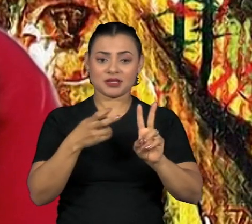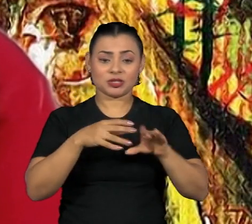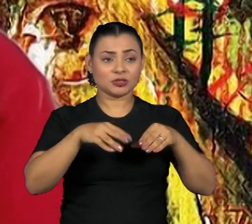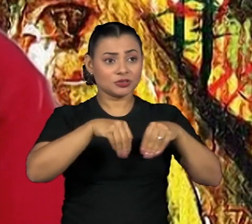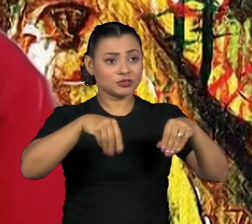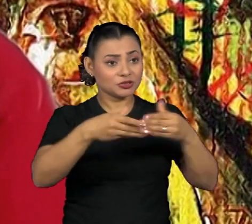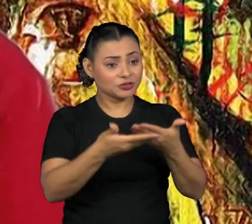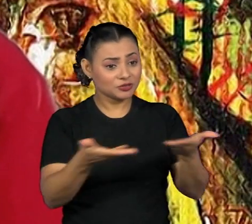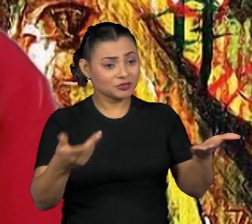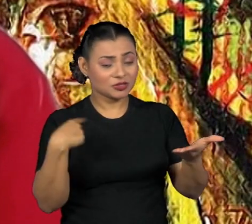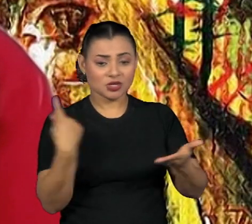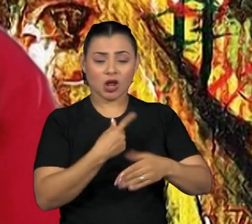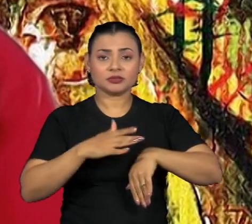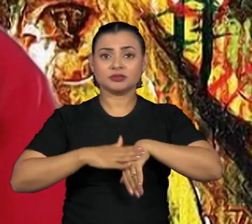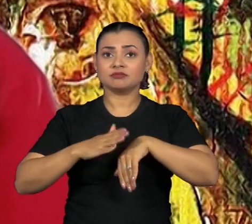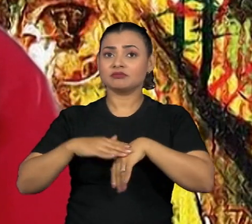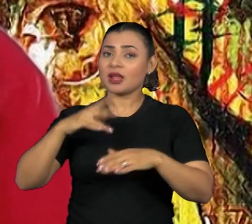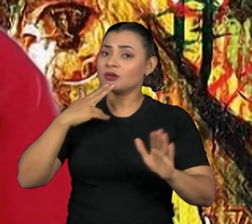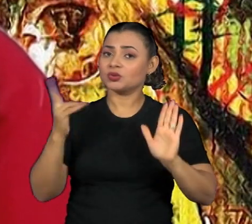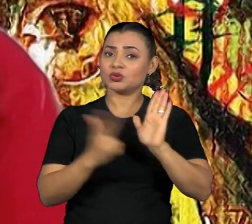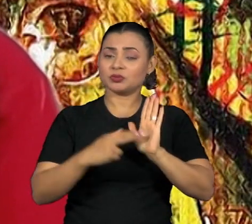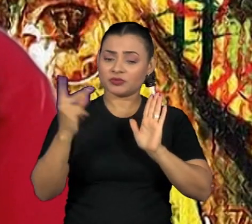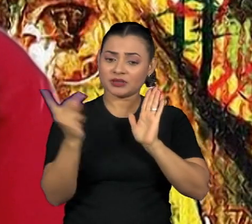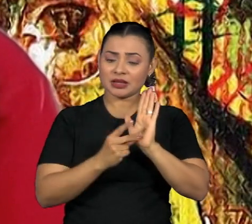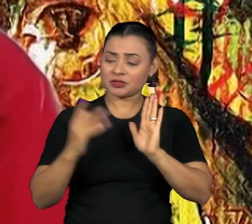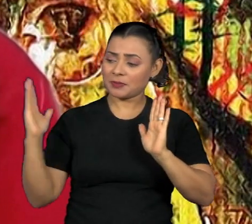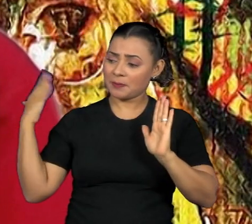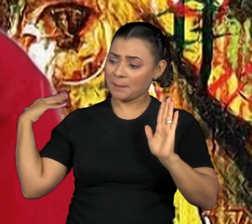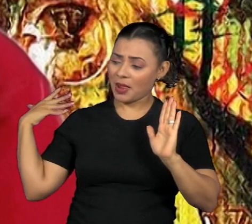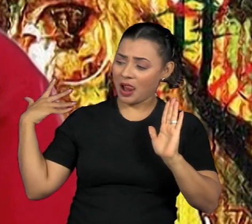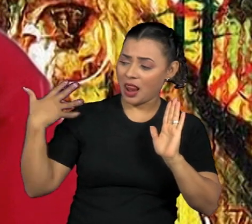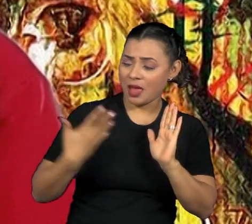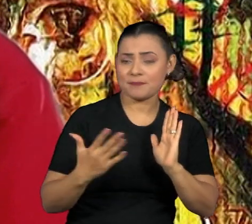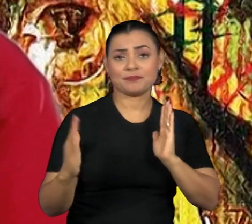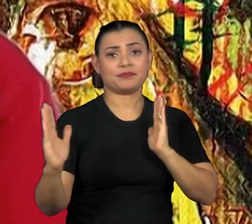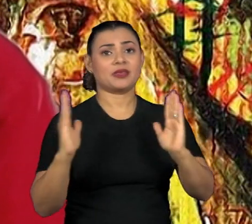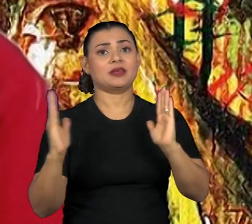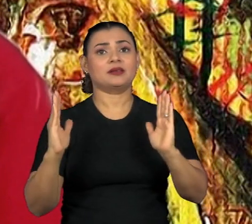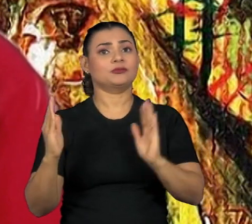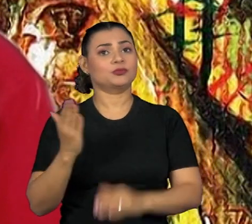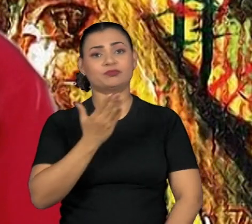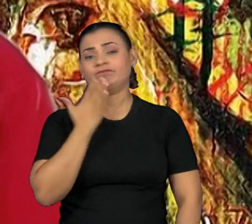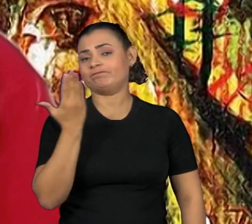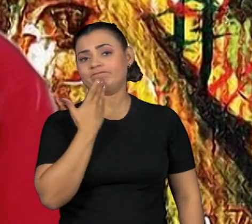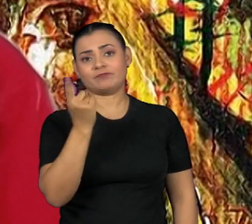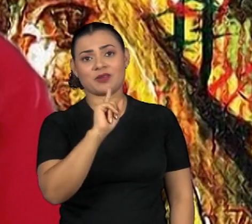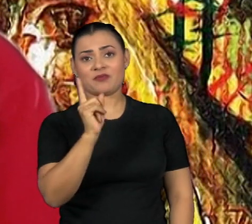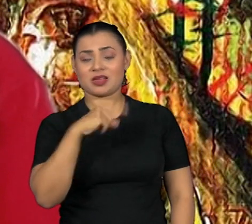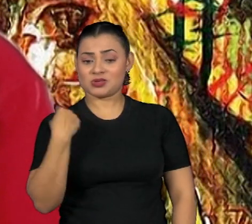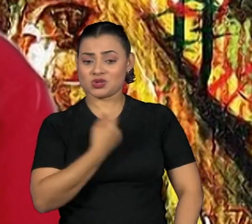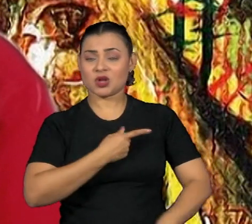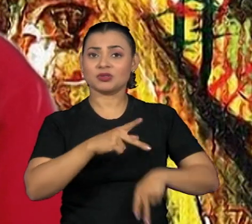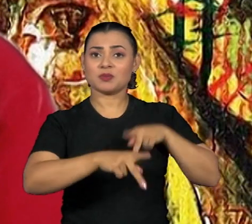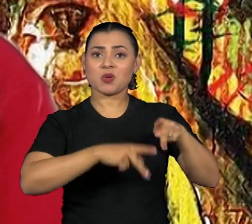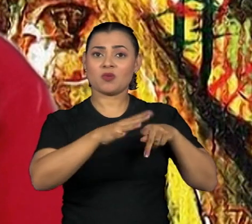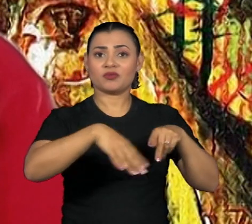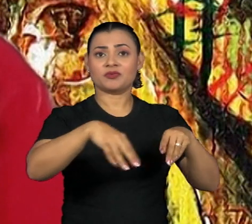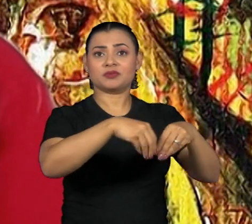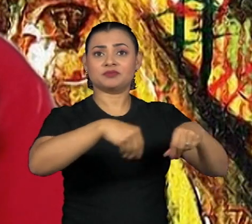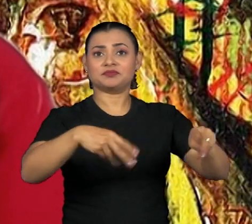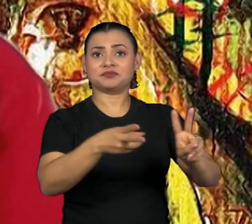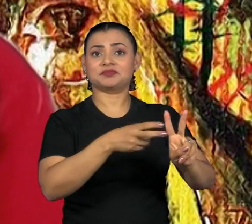Confesso que nunca foi tão fácil para nós, povos indígenas, lutar contra tantas